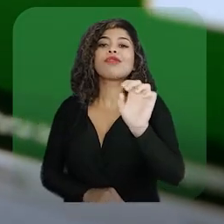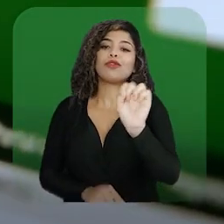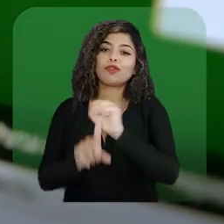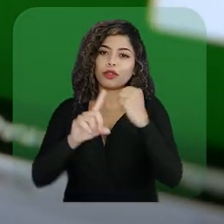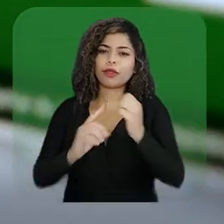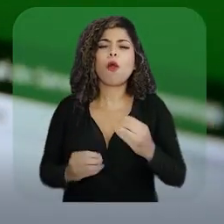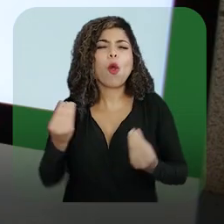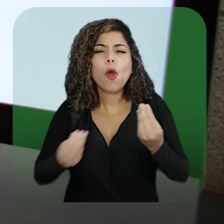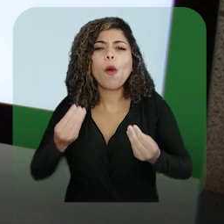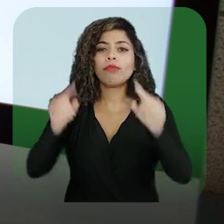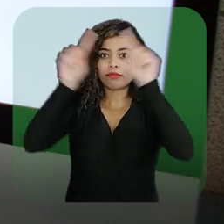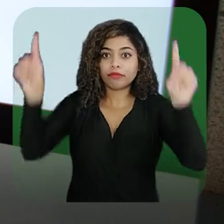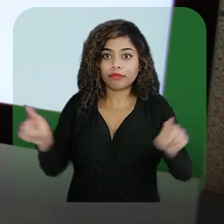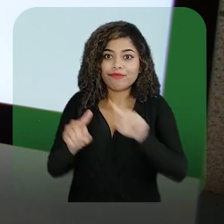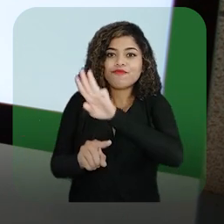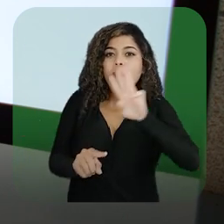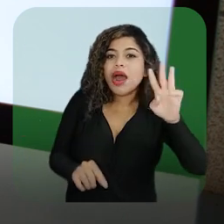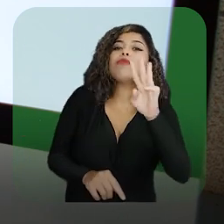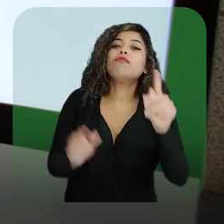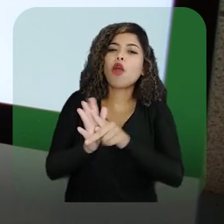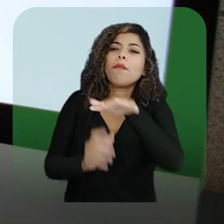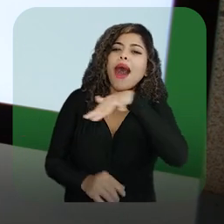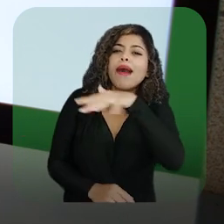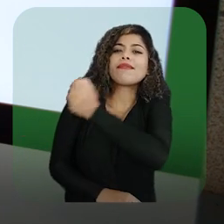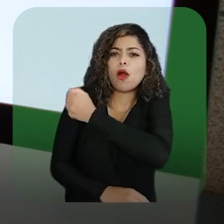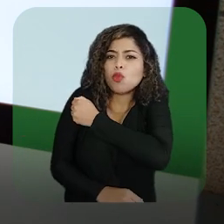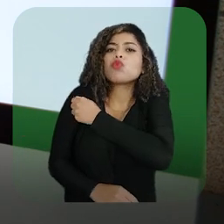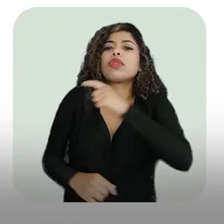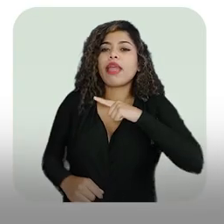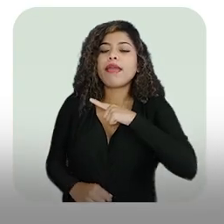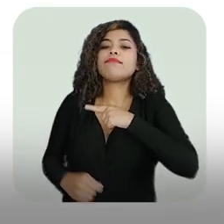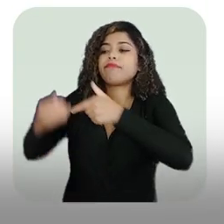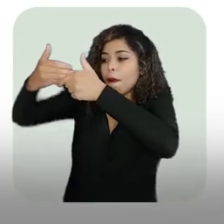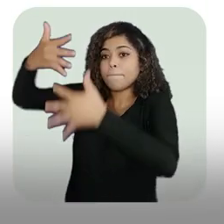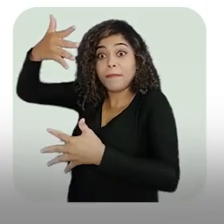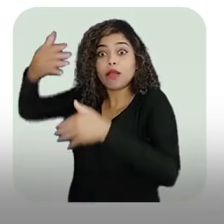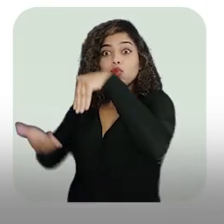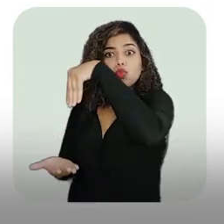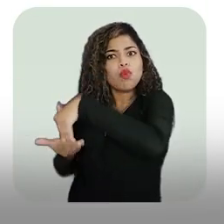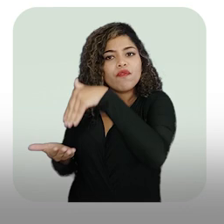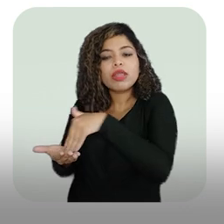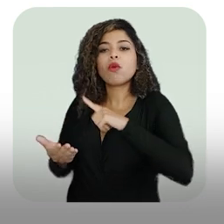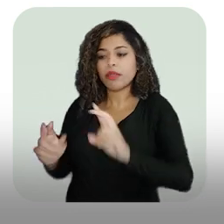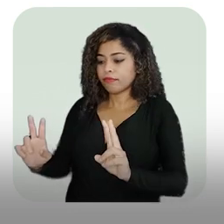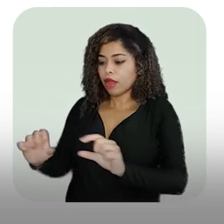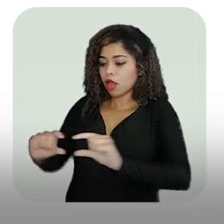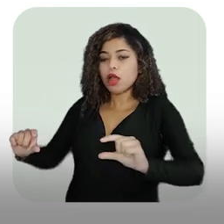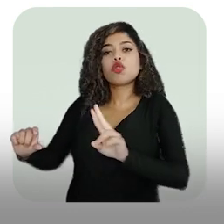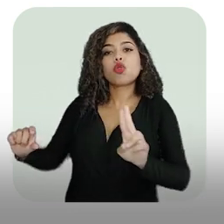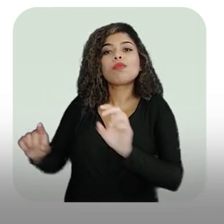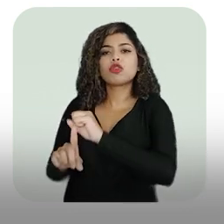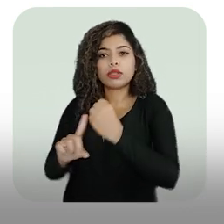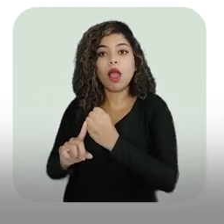uso do seu nome social. Entre no portal do estudante, na página principal, e lá embaixo, no finalzinho, vai ter uma aba